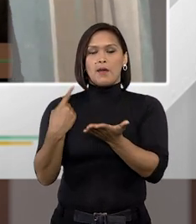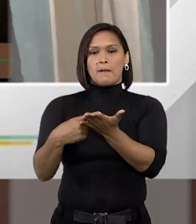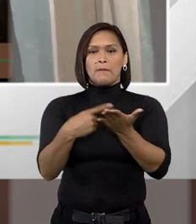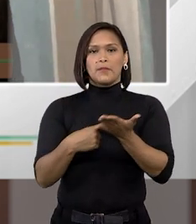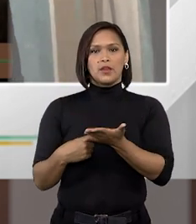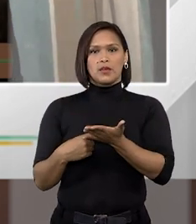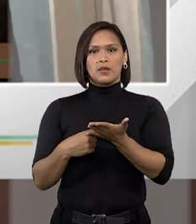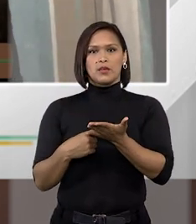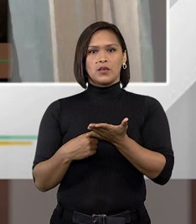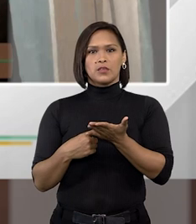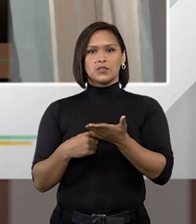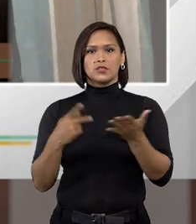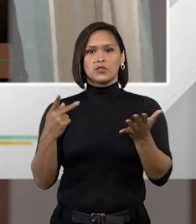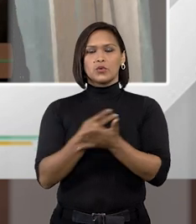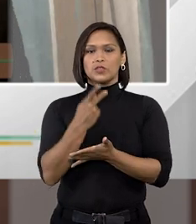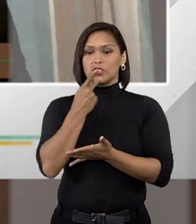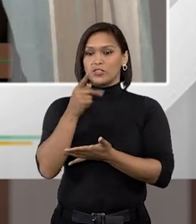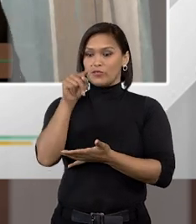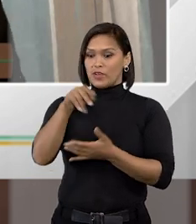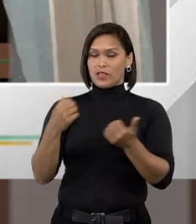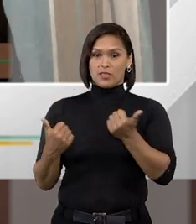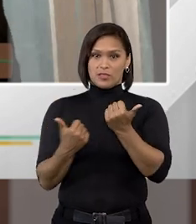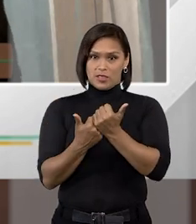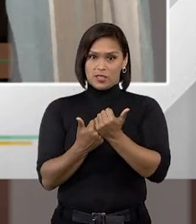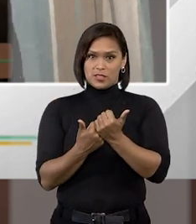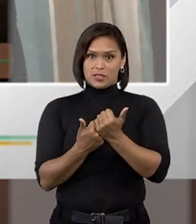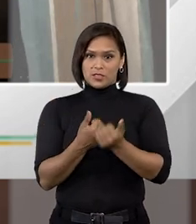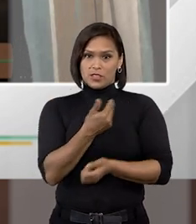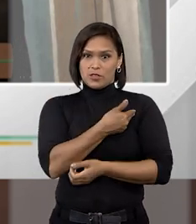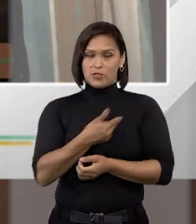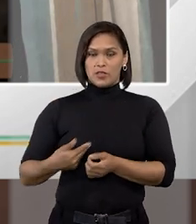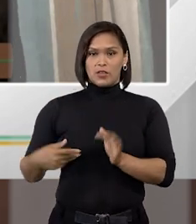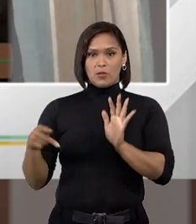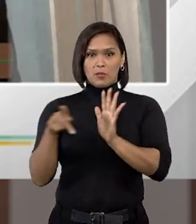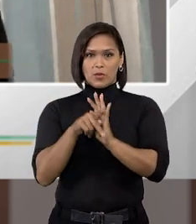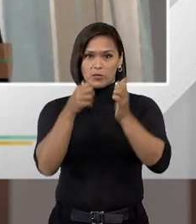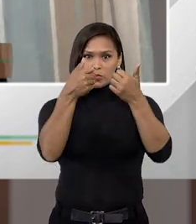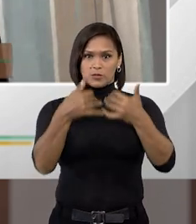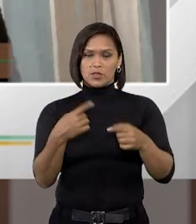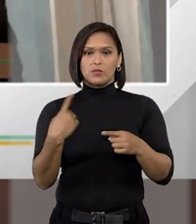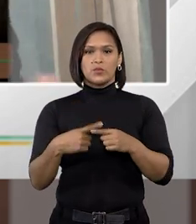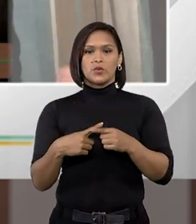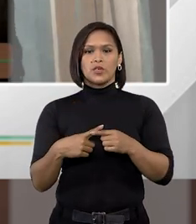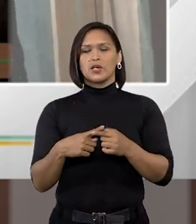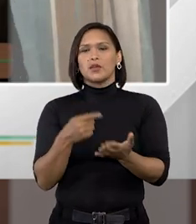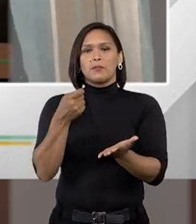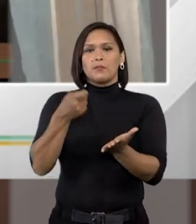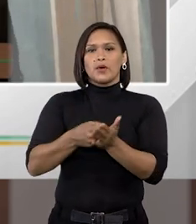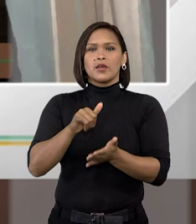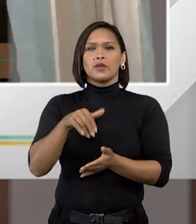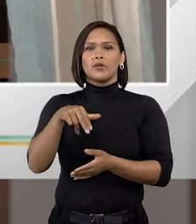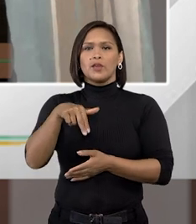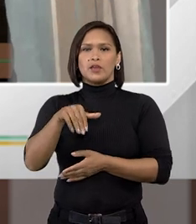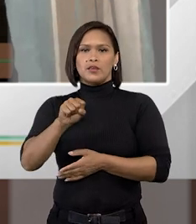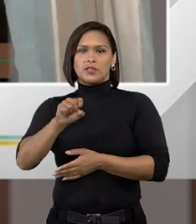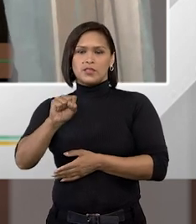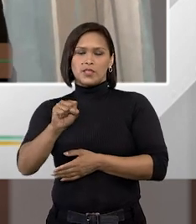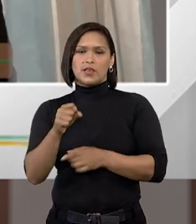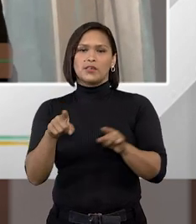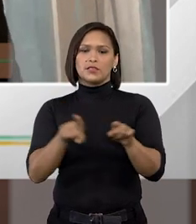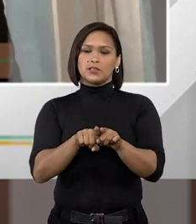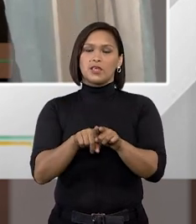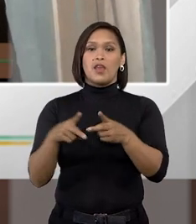aplicados quando se fala desse auxílio governamental propriamente, porque quem está pagando é o próprio INSS, quem está pagando